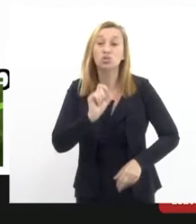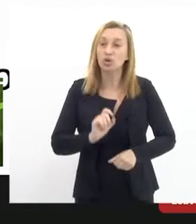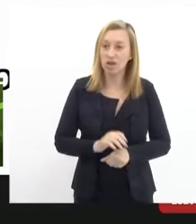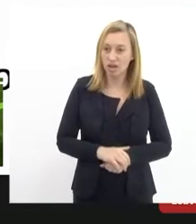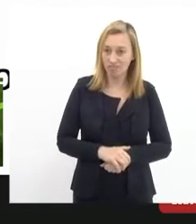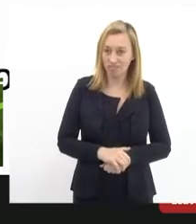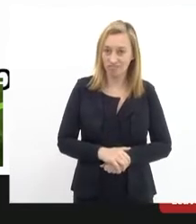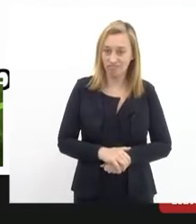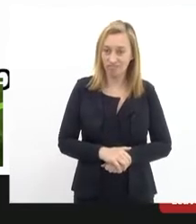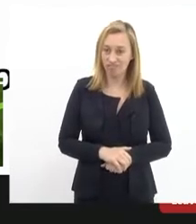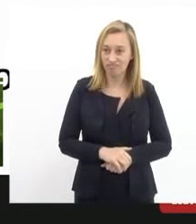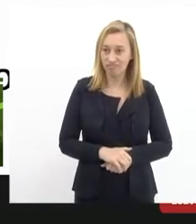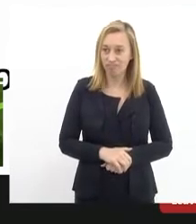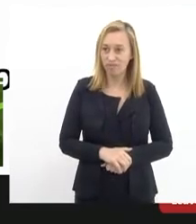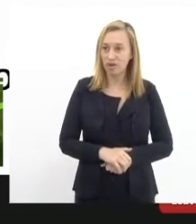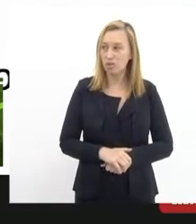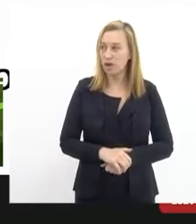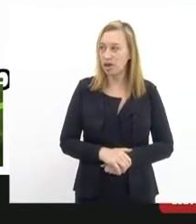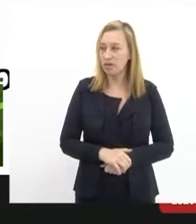-açúcar quanto para cocovado